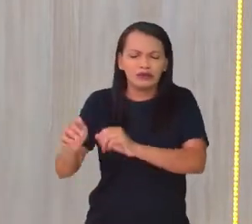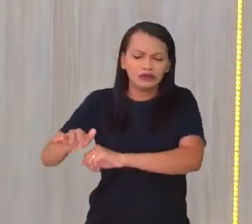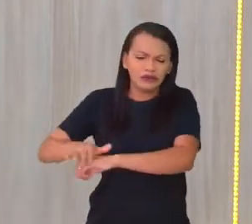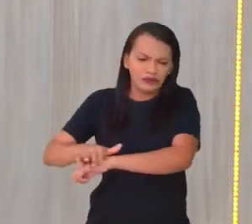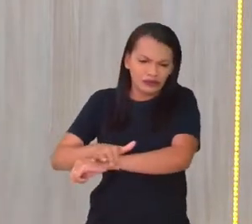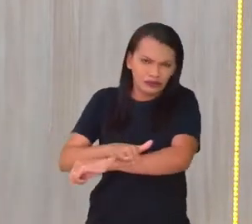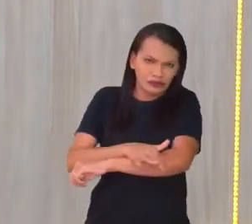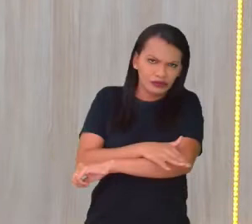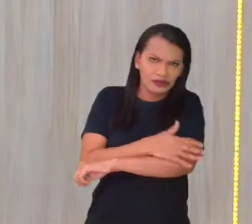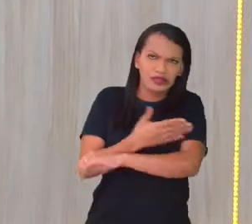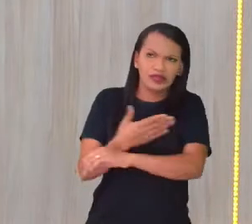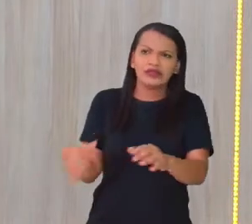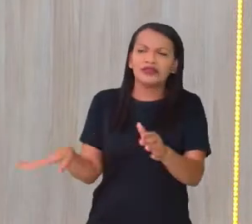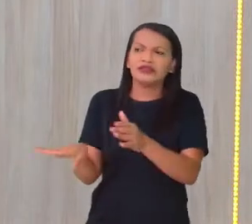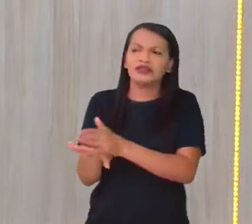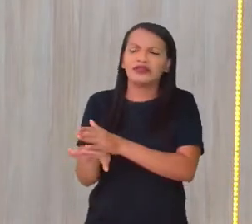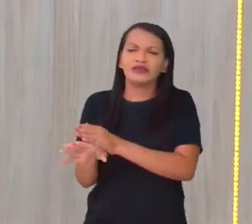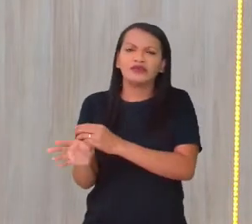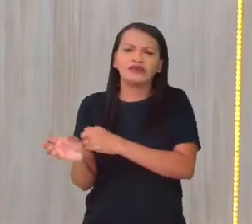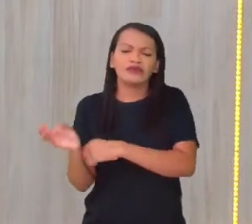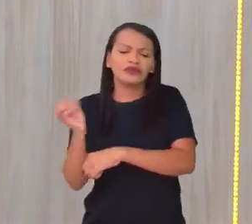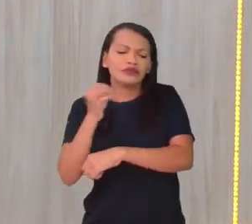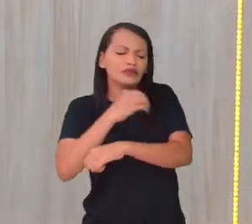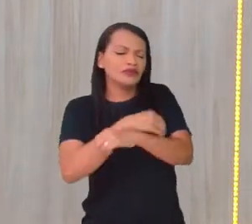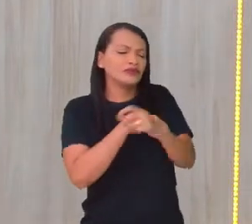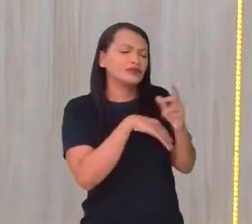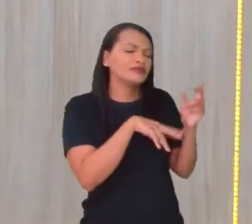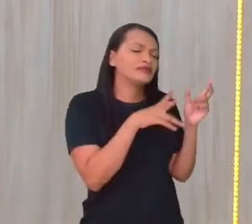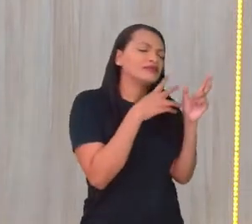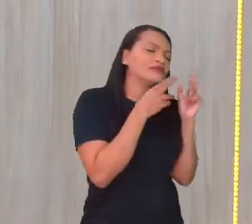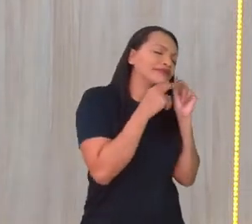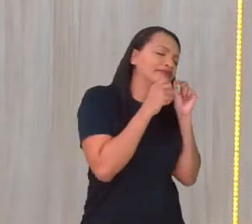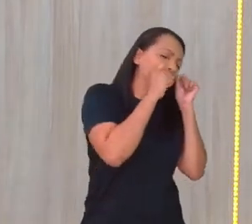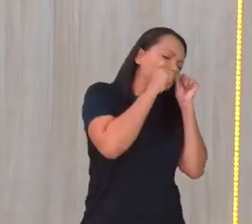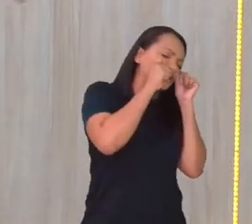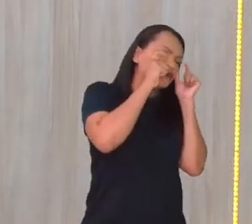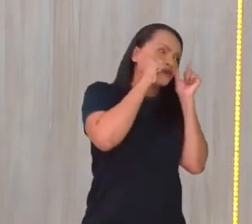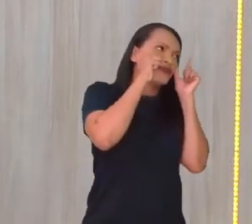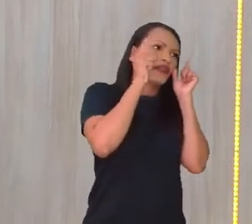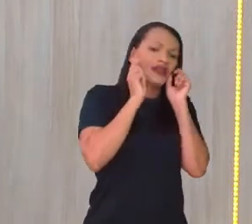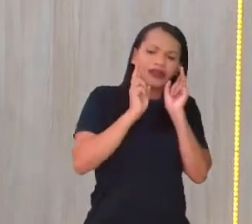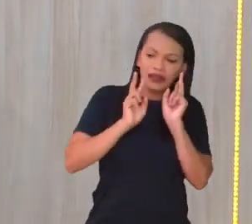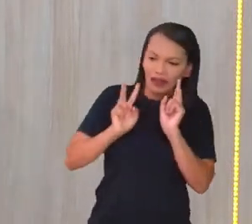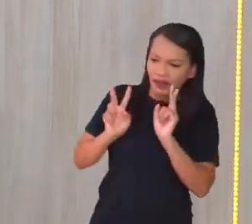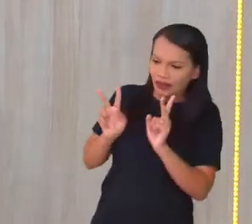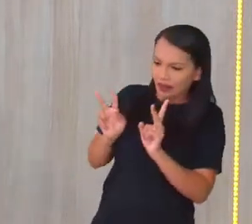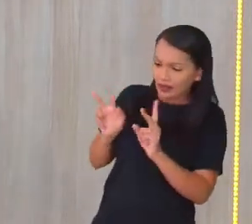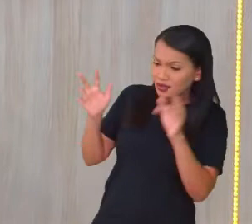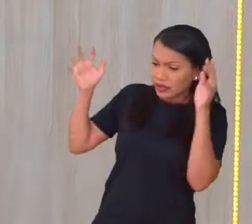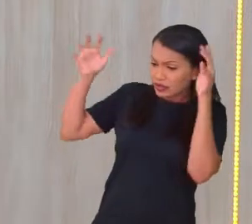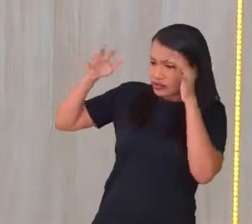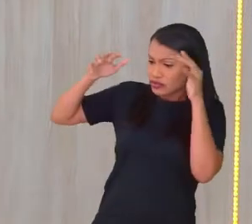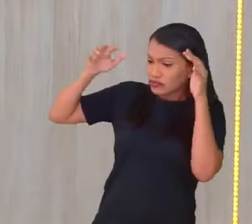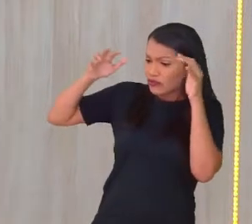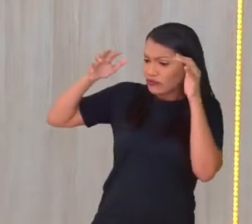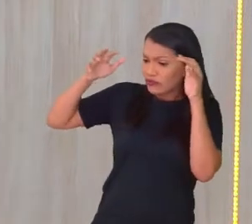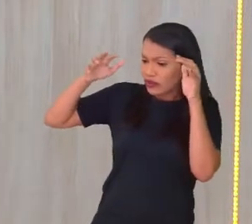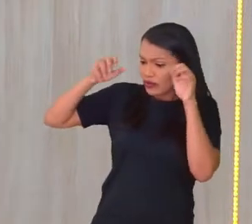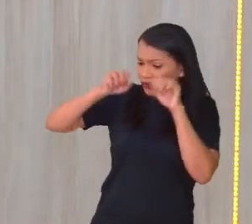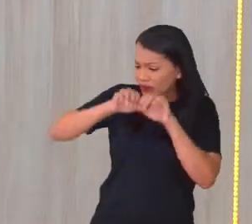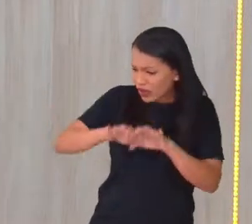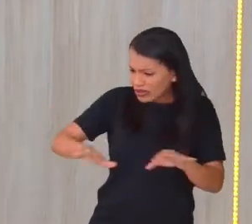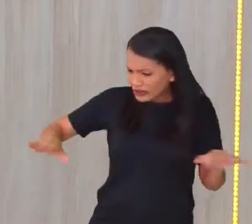estava lá o barro, aí você chegou de noite e fez dormir. Quando acordou de manhã, aí estava a rua chocada, eita, choveu, caiu o asfalto.